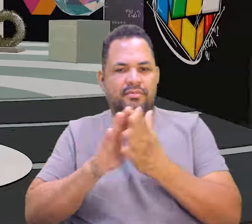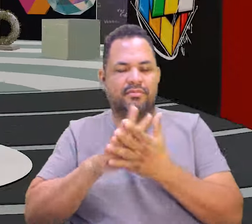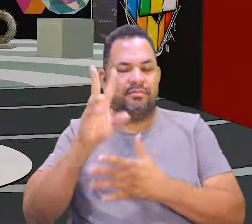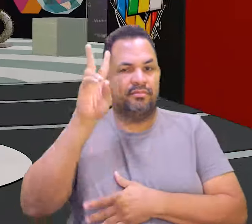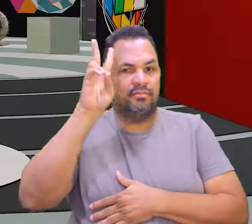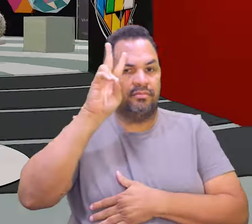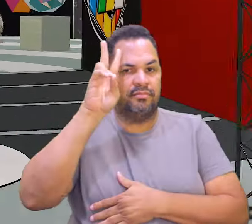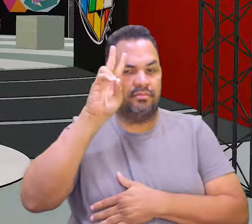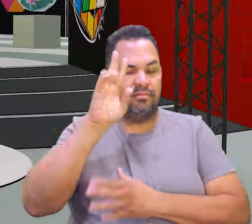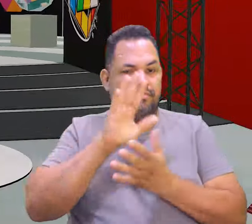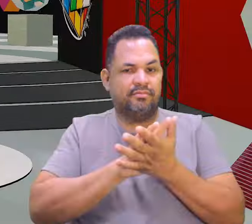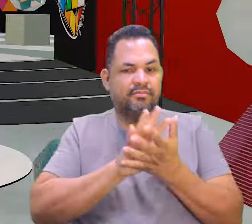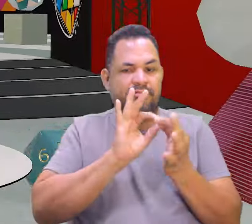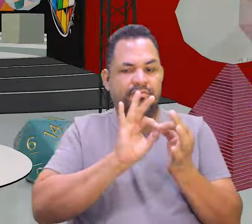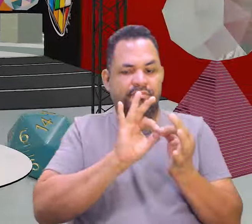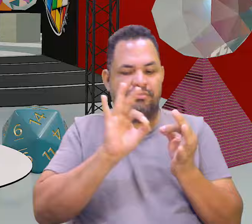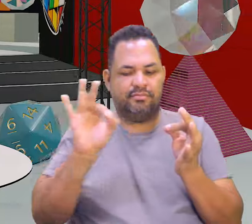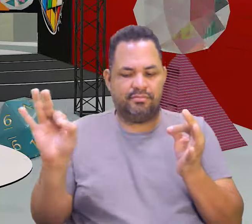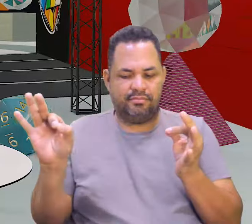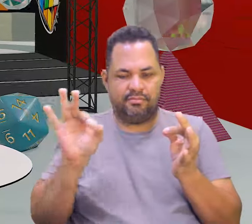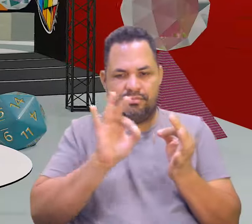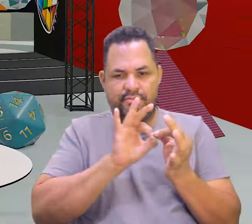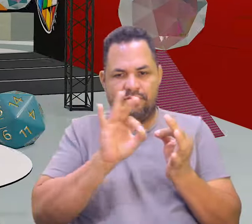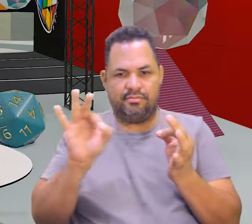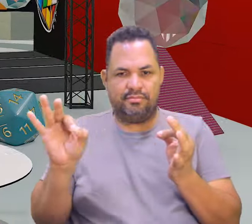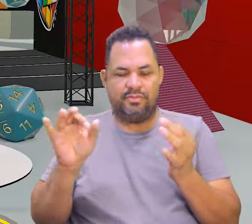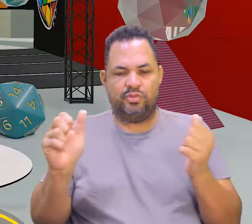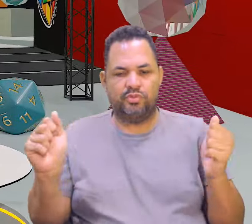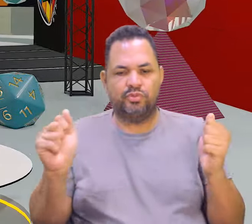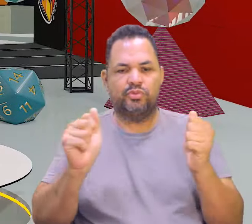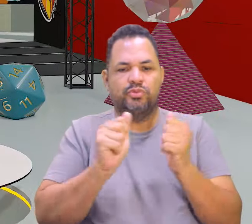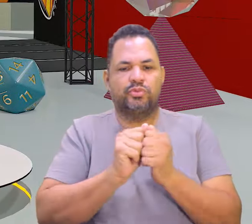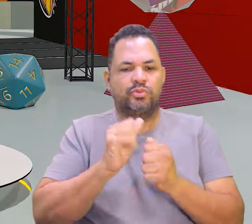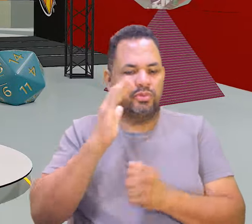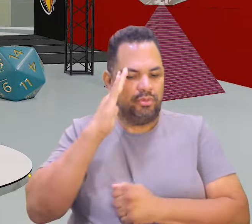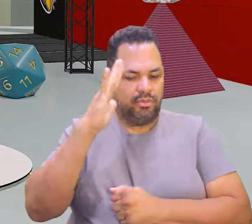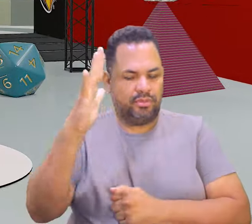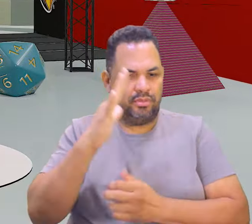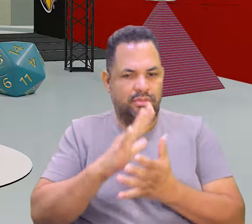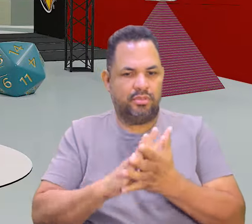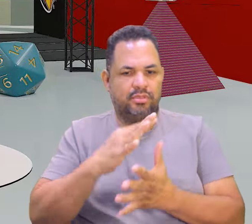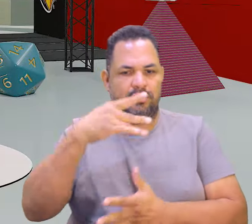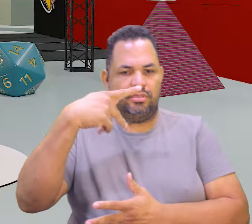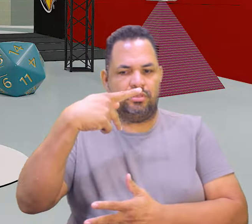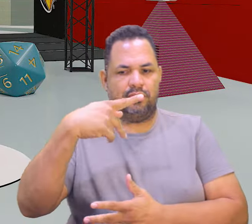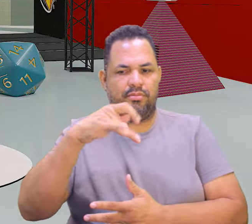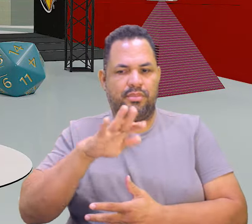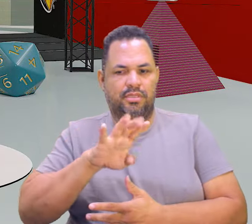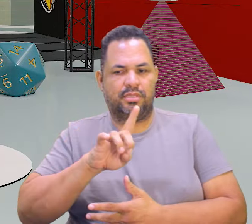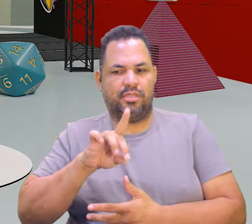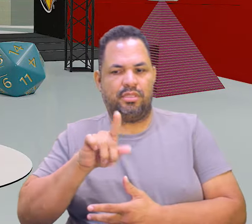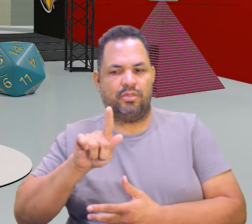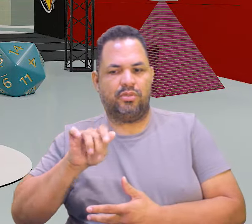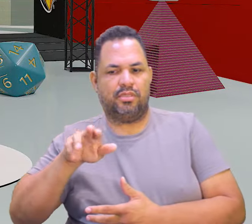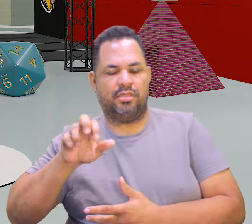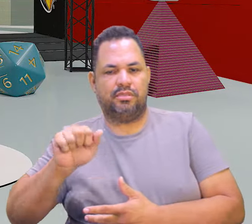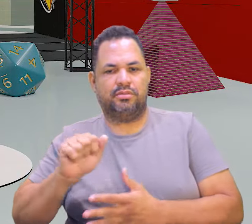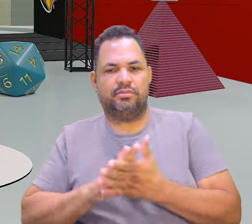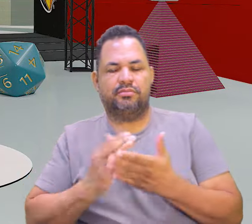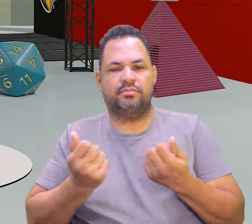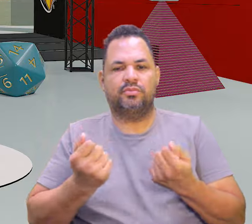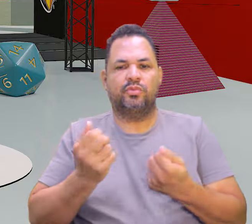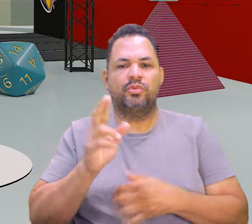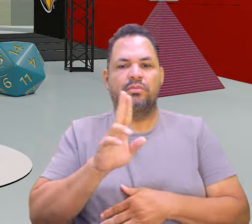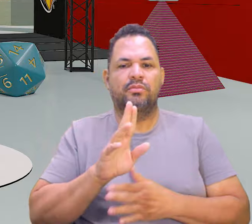e fizemos uma adaptação da distância com o Teorema de Pitágoras. Para usar direitinho, tem a fórmula, posso usar, né,